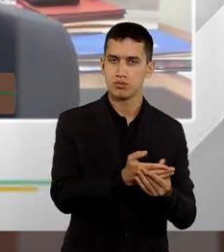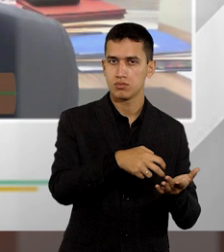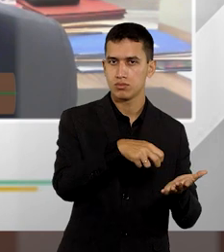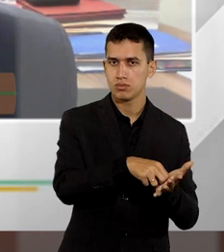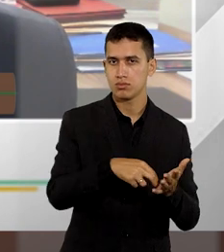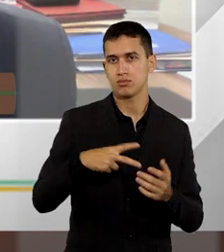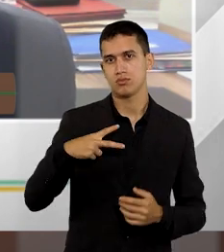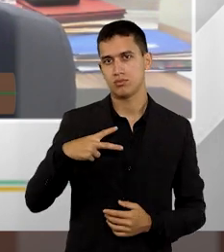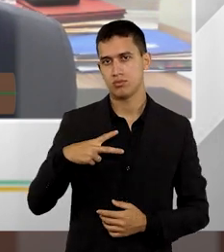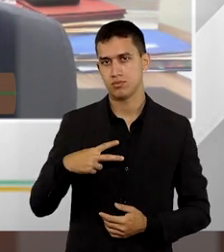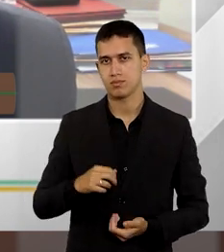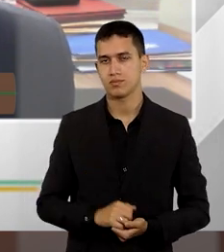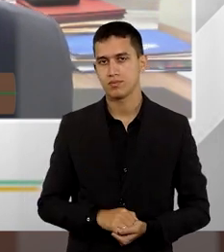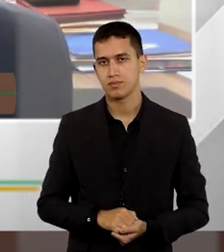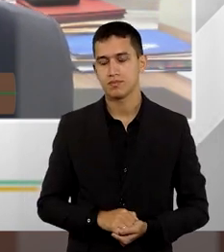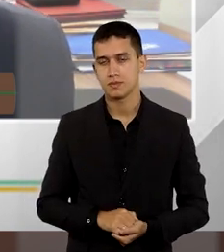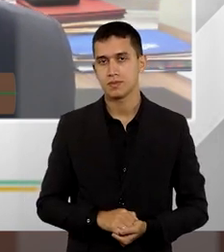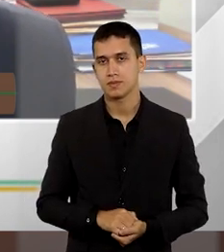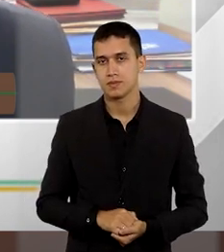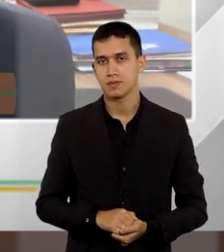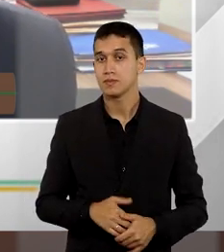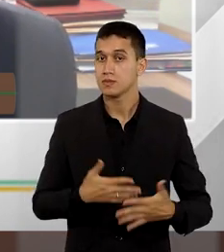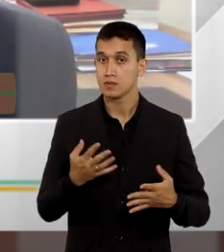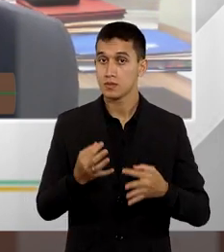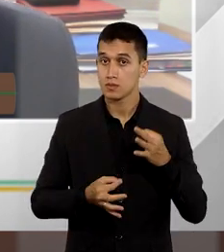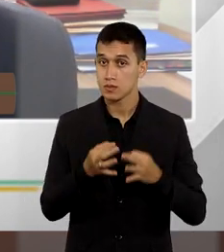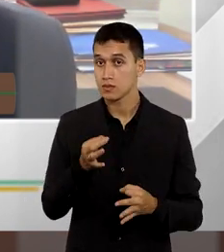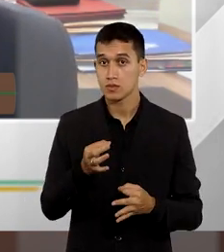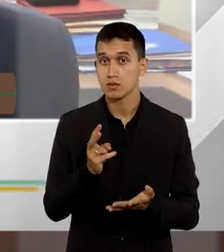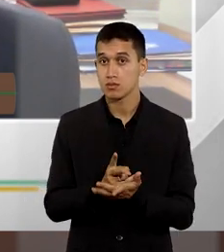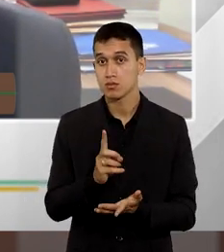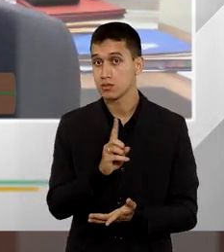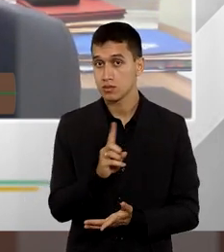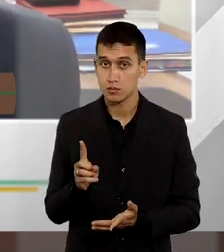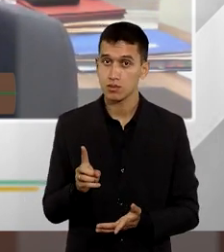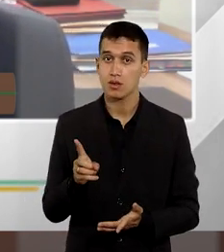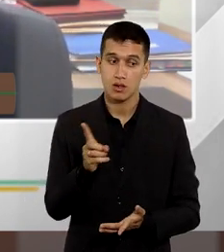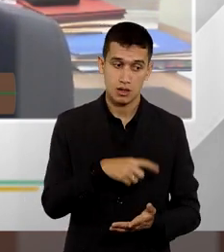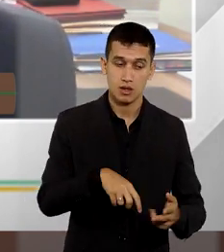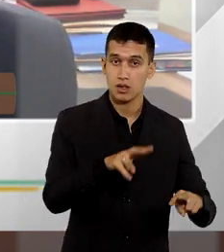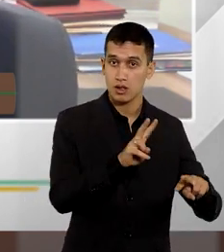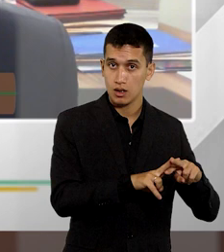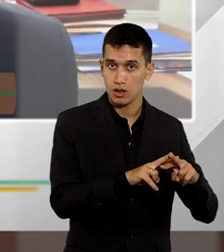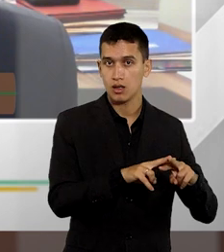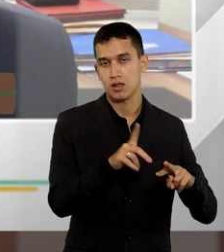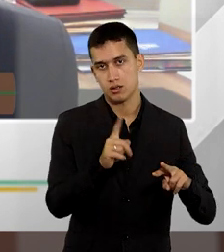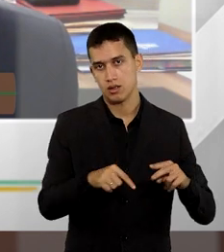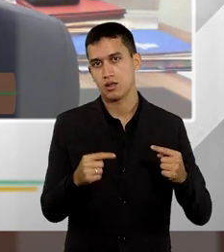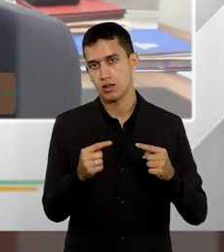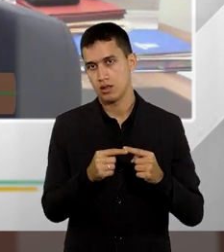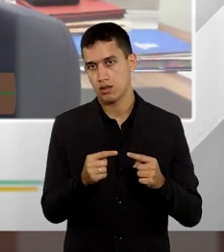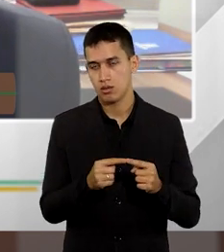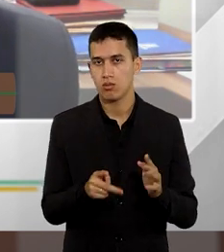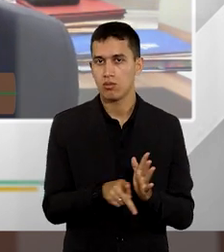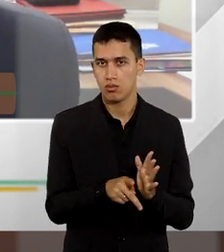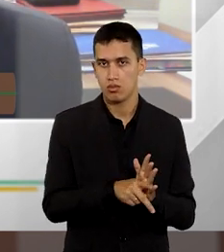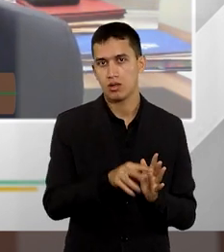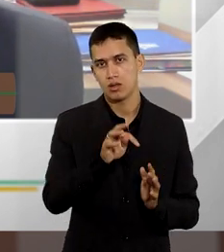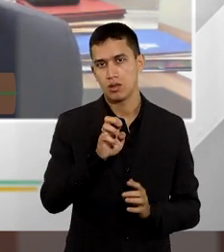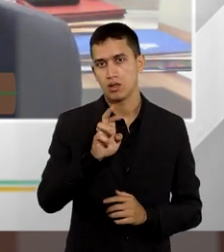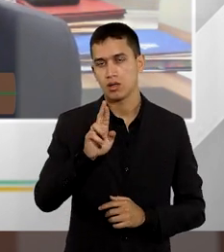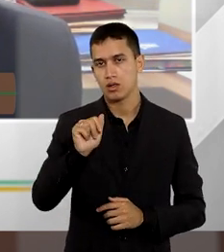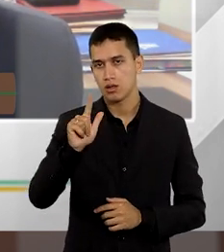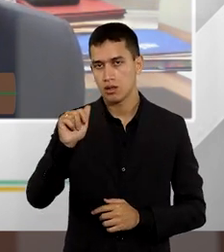privada. Então, julgado em procedência com a queixa de crime, é cabível a coordenação do querelante, o